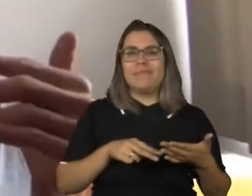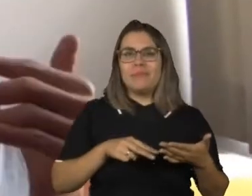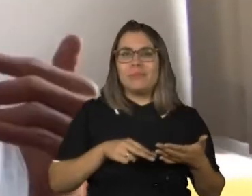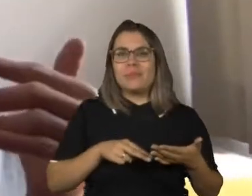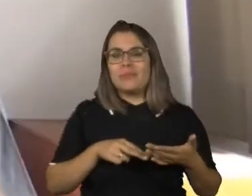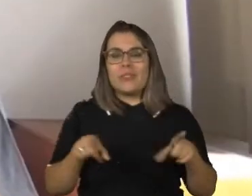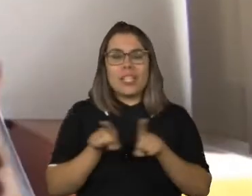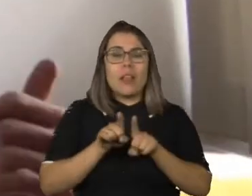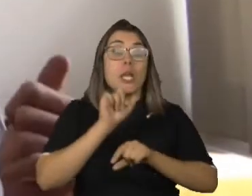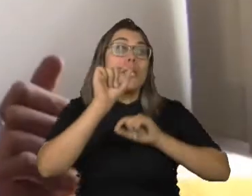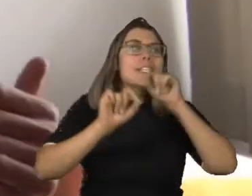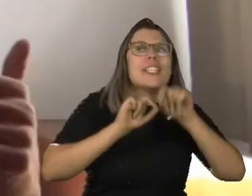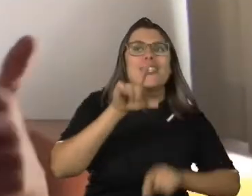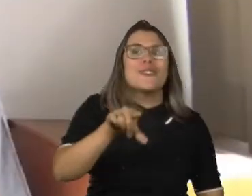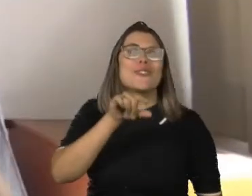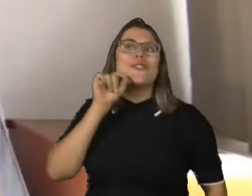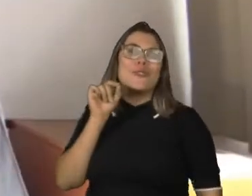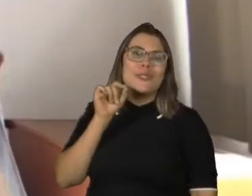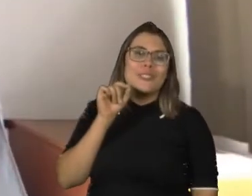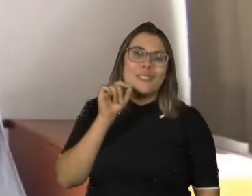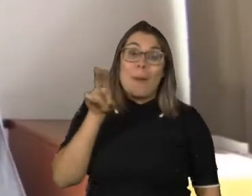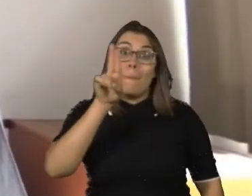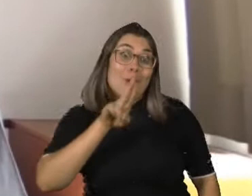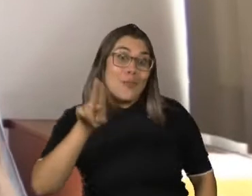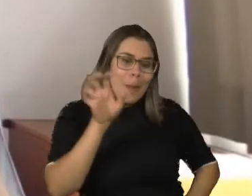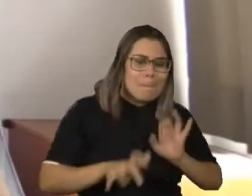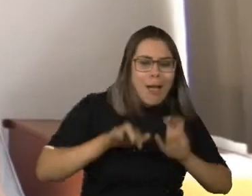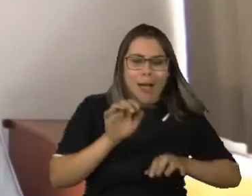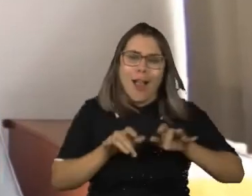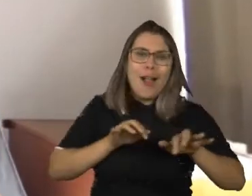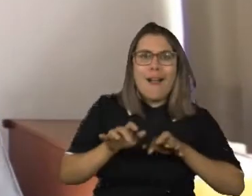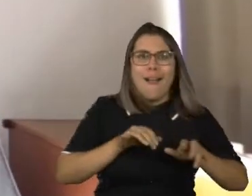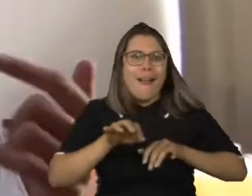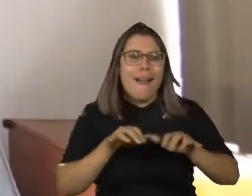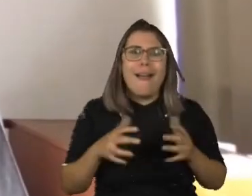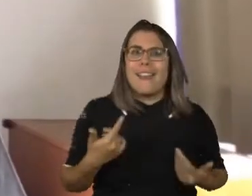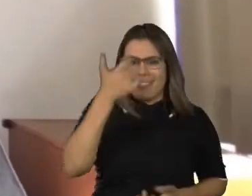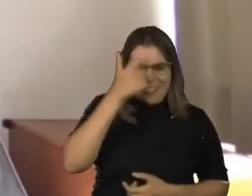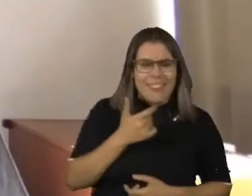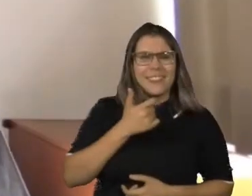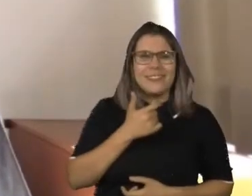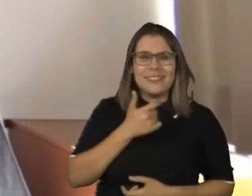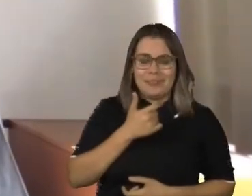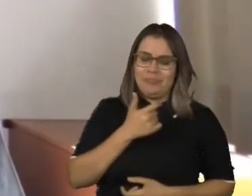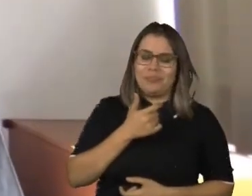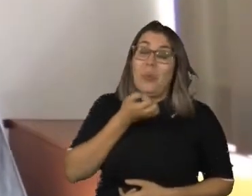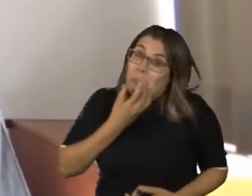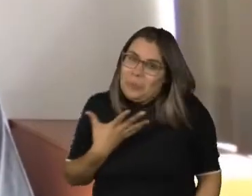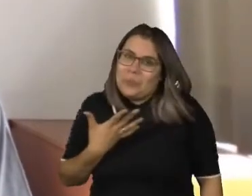disputa para ver quem seria o escolhido do dia para usar a máquina no fim do recreio. E eu? Bom,